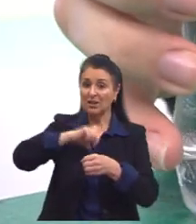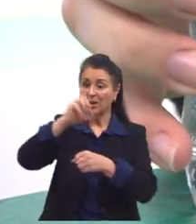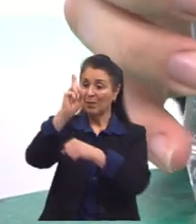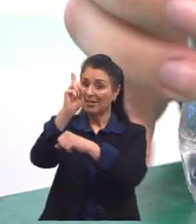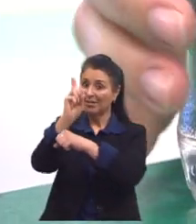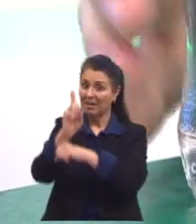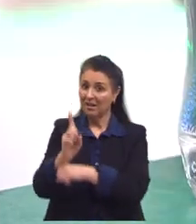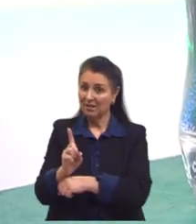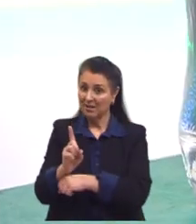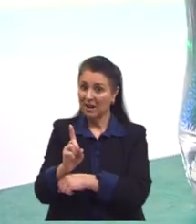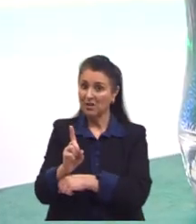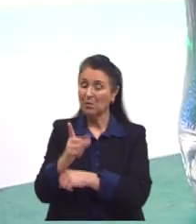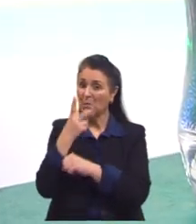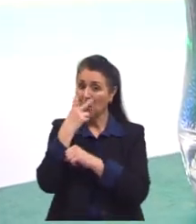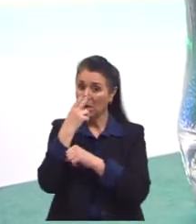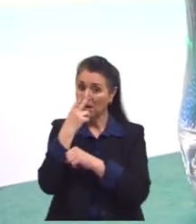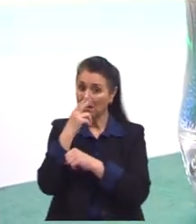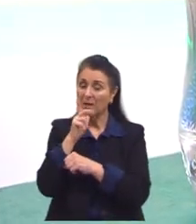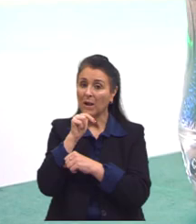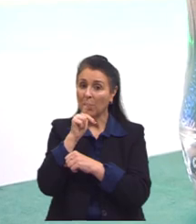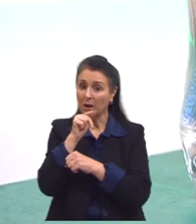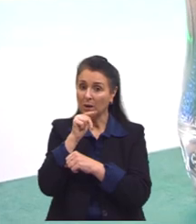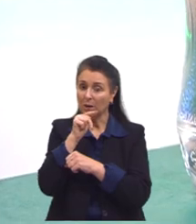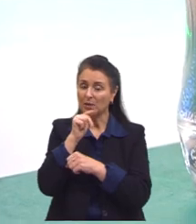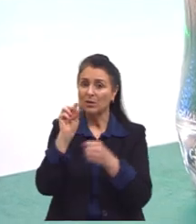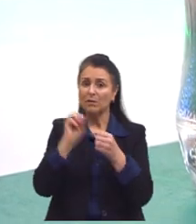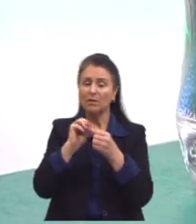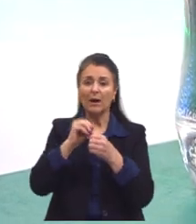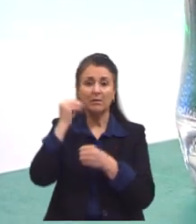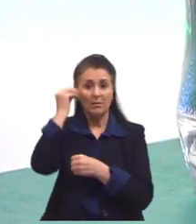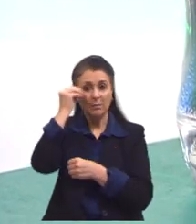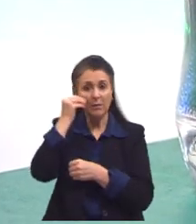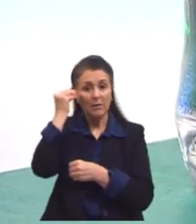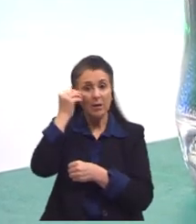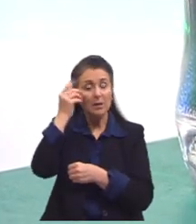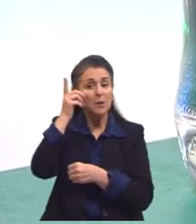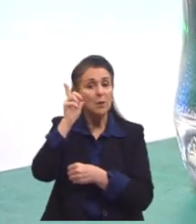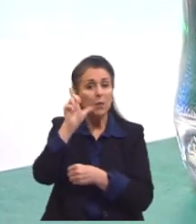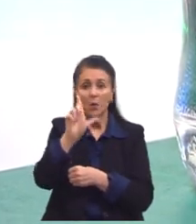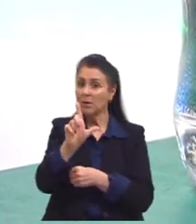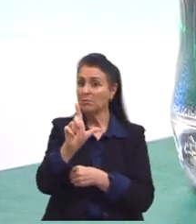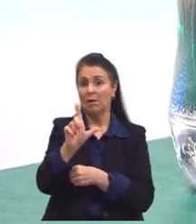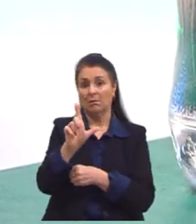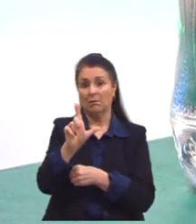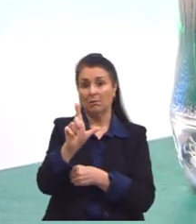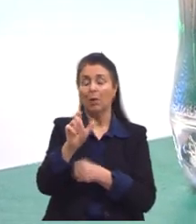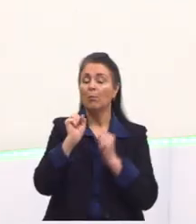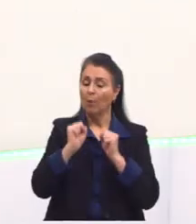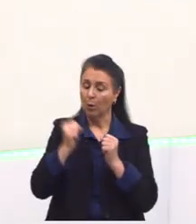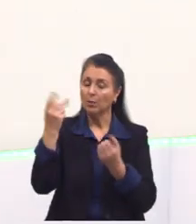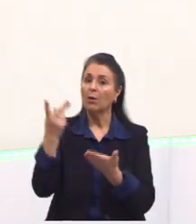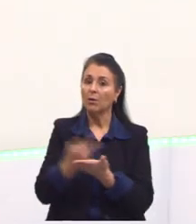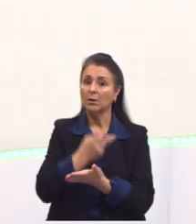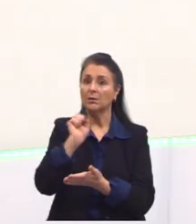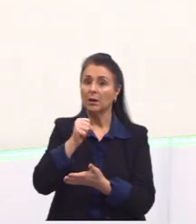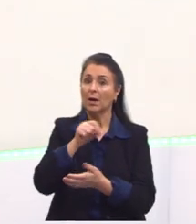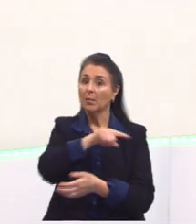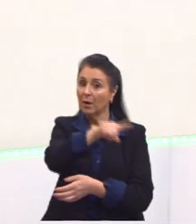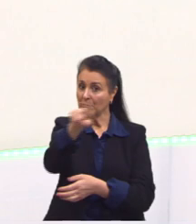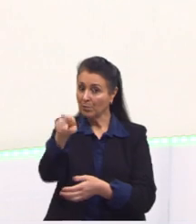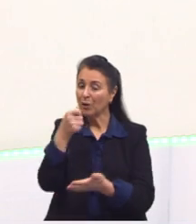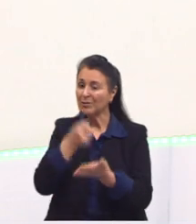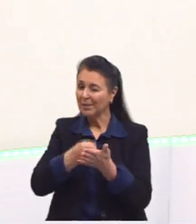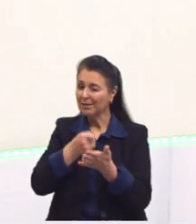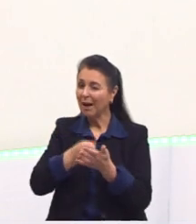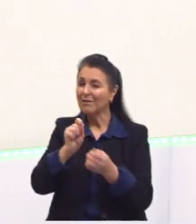próxima da água. Então, às vezes, a gente faz as experiências e elas não dão muito certo. Pode acontecer. Mas você pode tentar ir